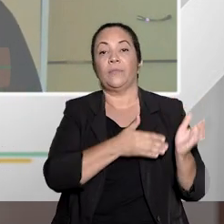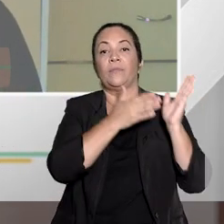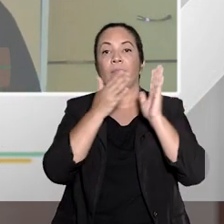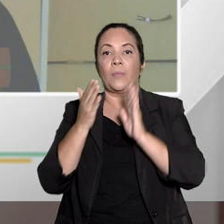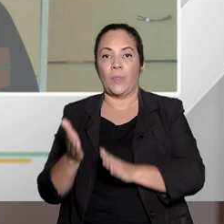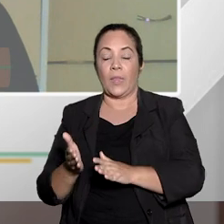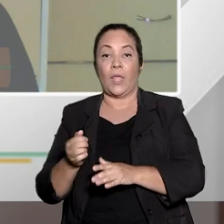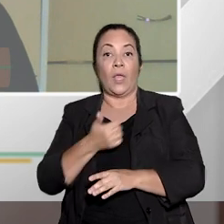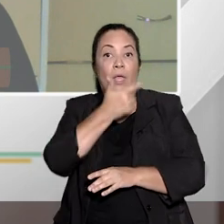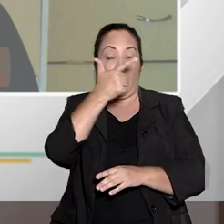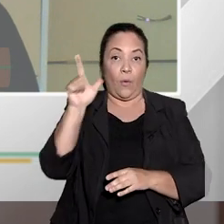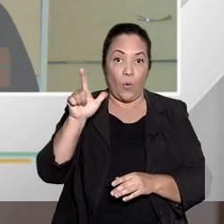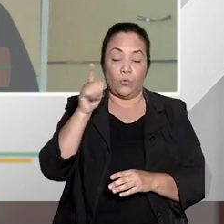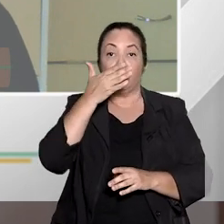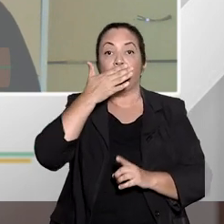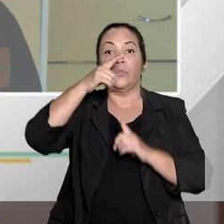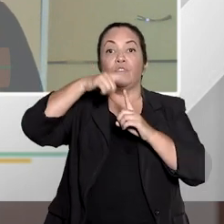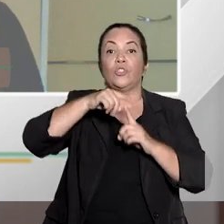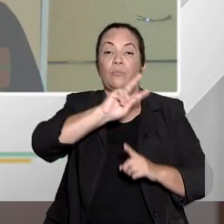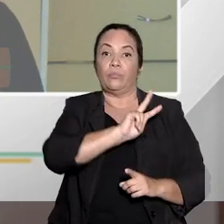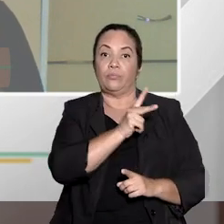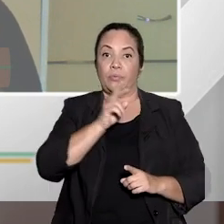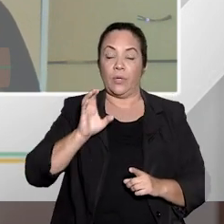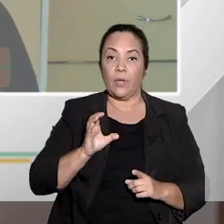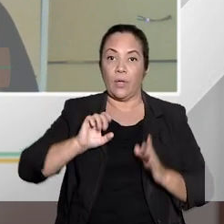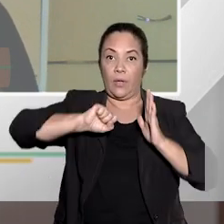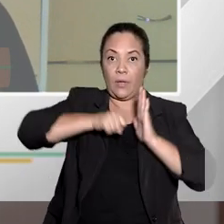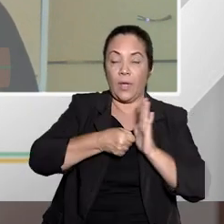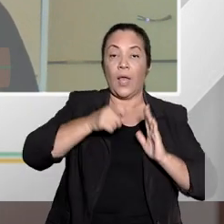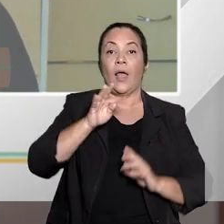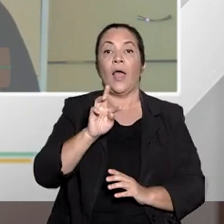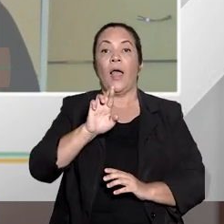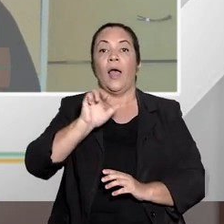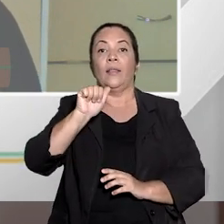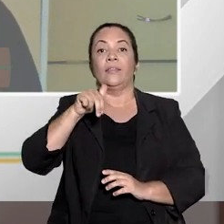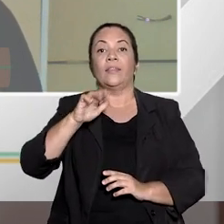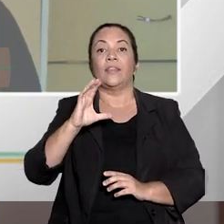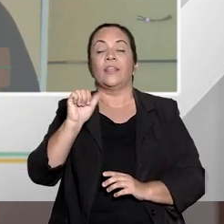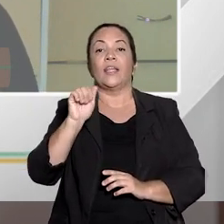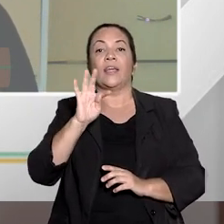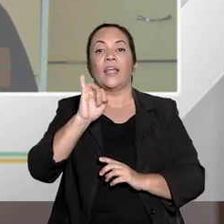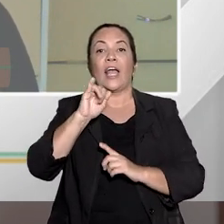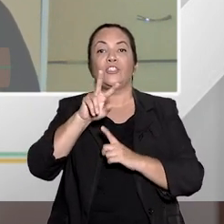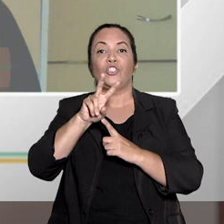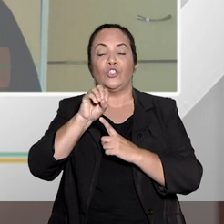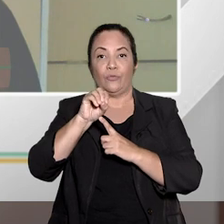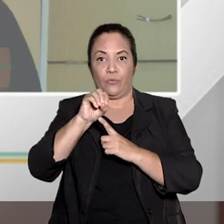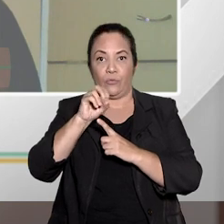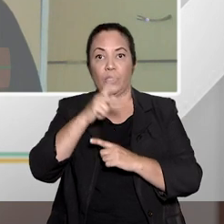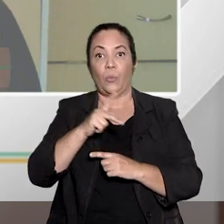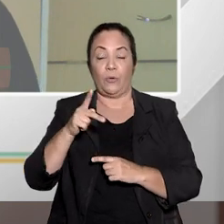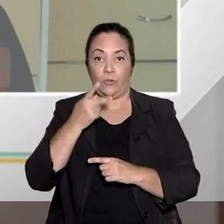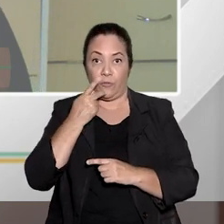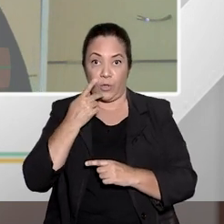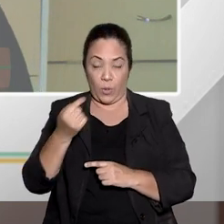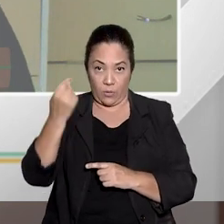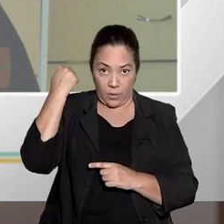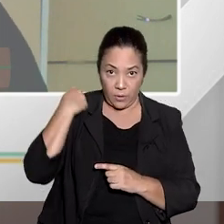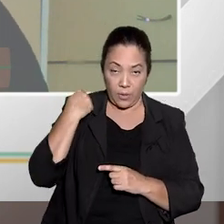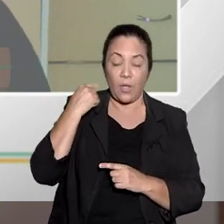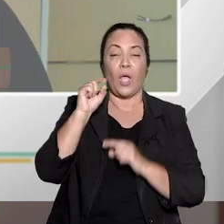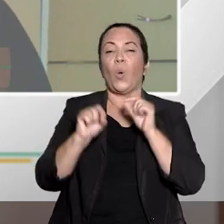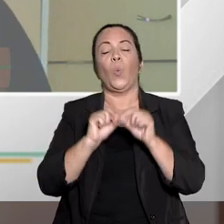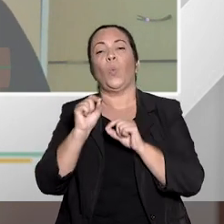modalidade, que é esse habeas corpus trancativo, que o professor Aragonê estava mencionando, Aragonê estava aqui falando para a gente,